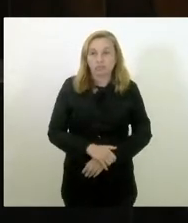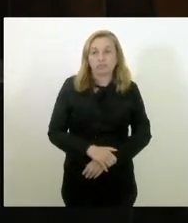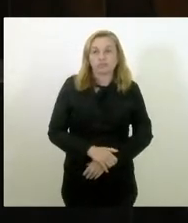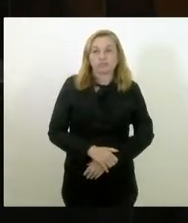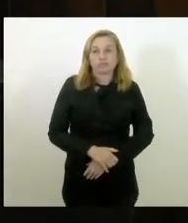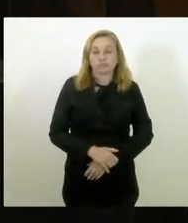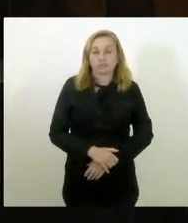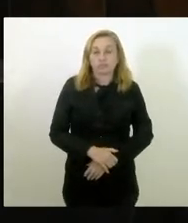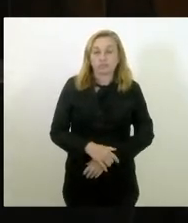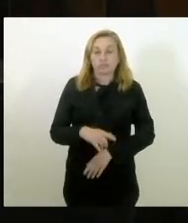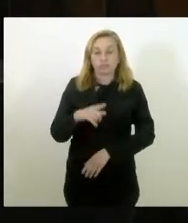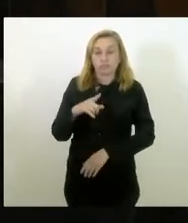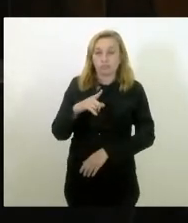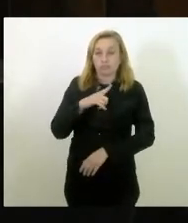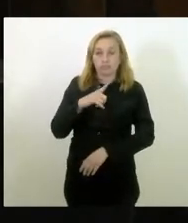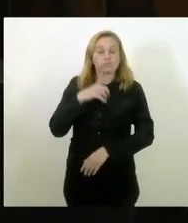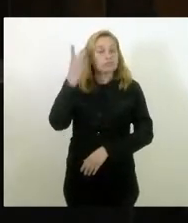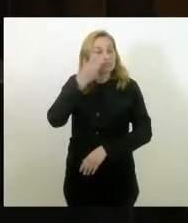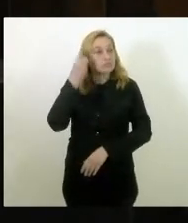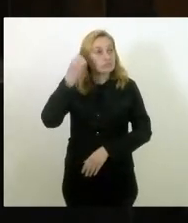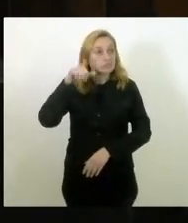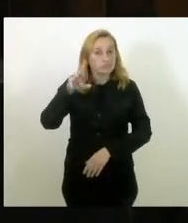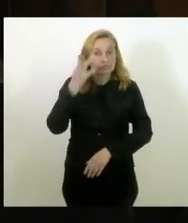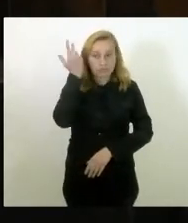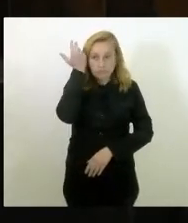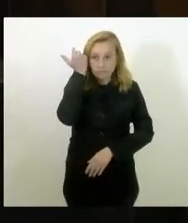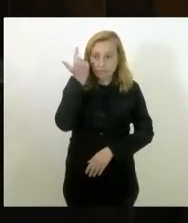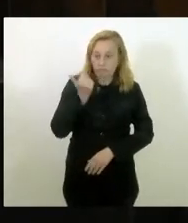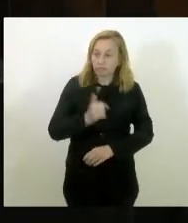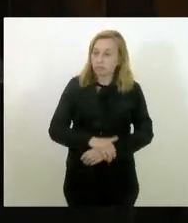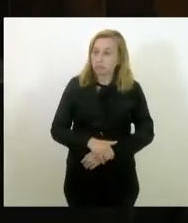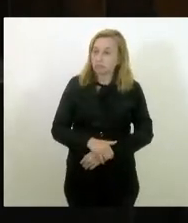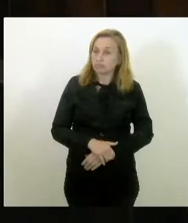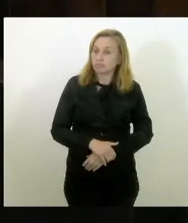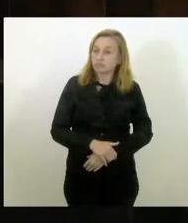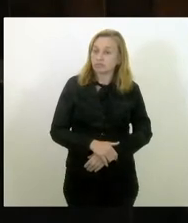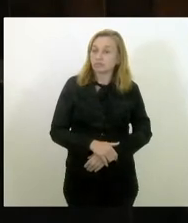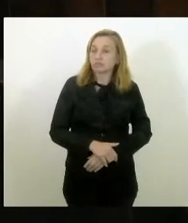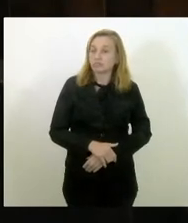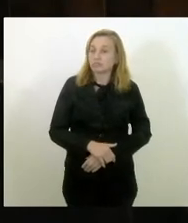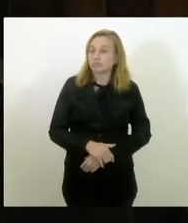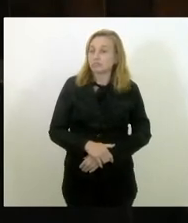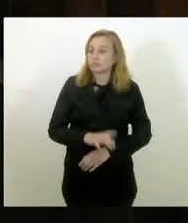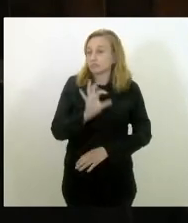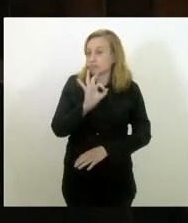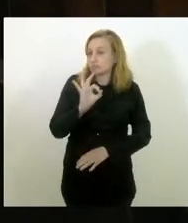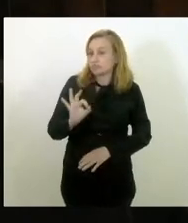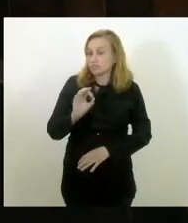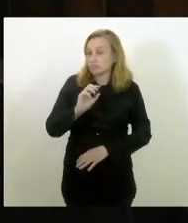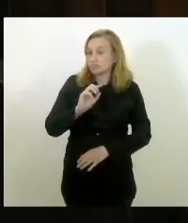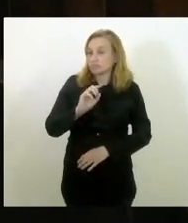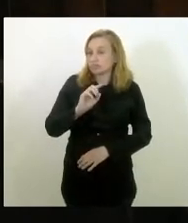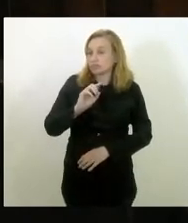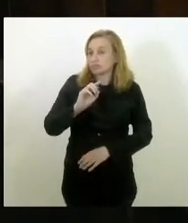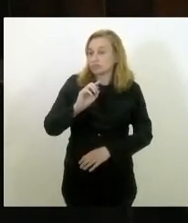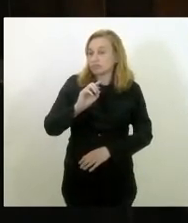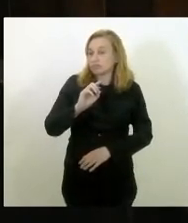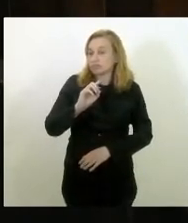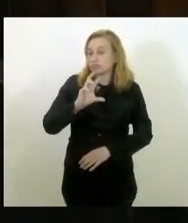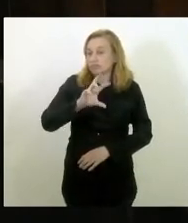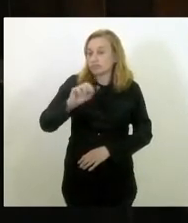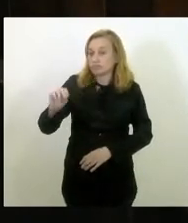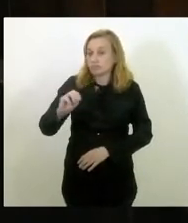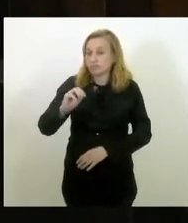tem, deputado Eliomar Coelho, um déficit habitacional de meio milhão de domicílios.